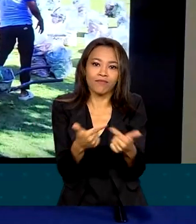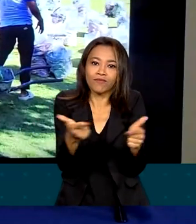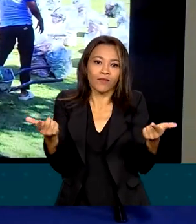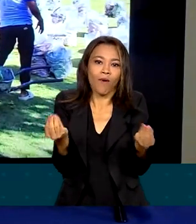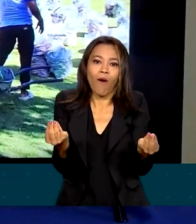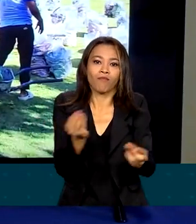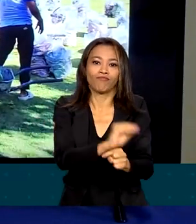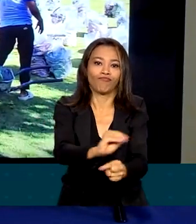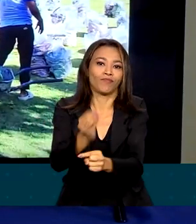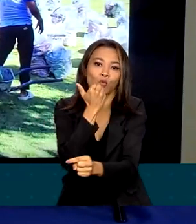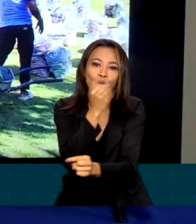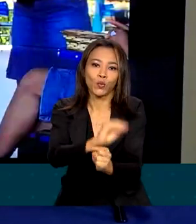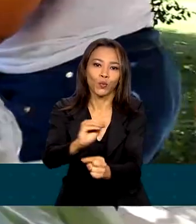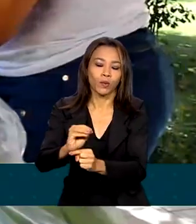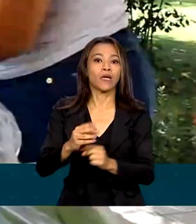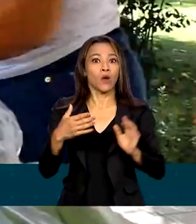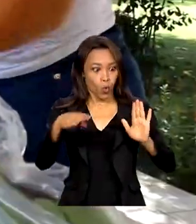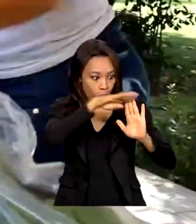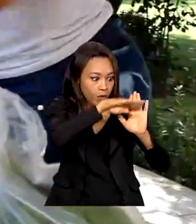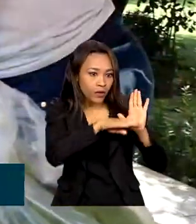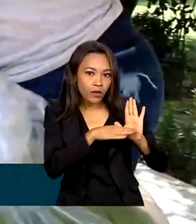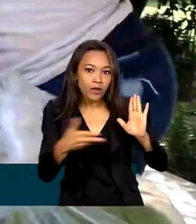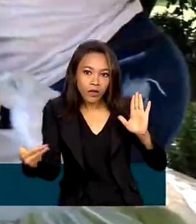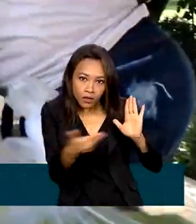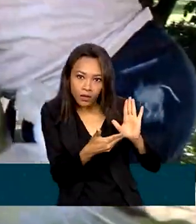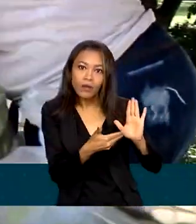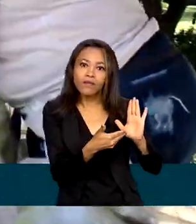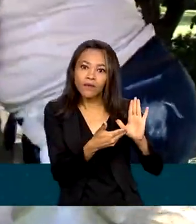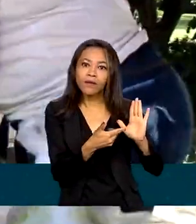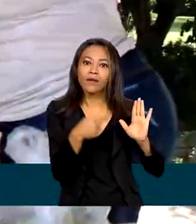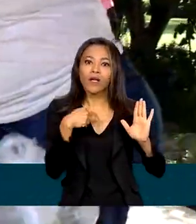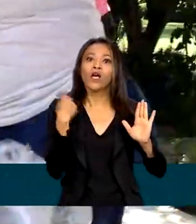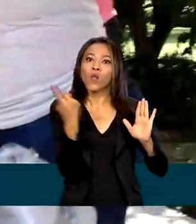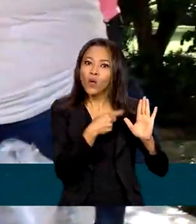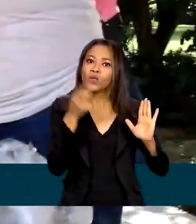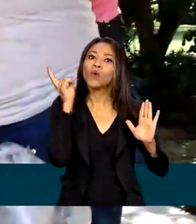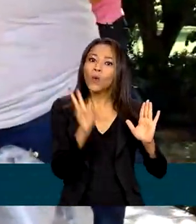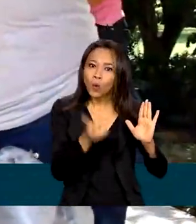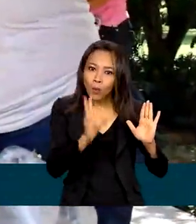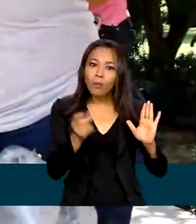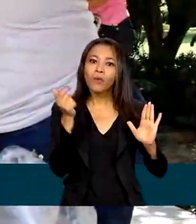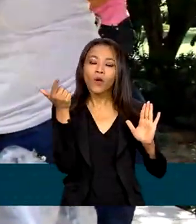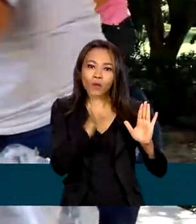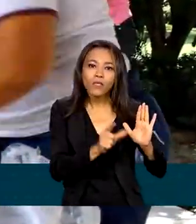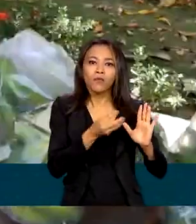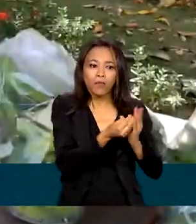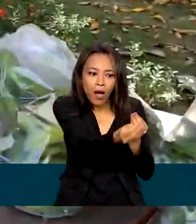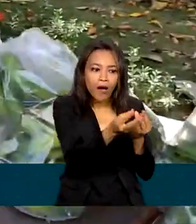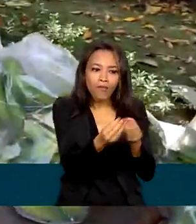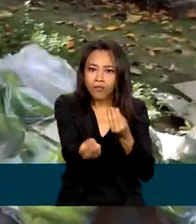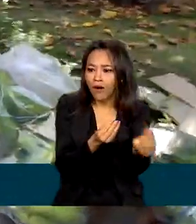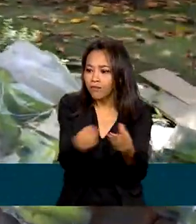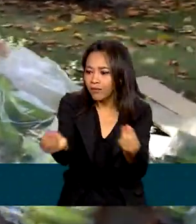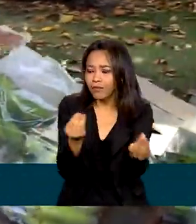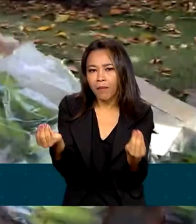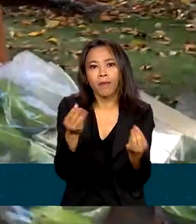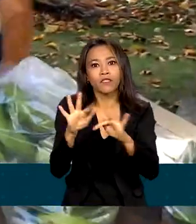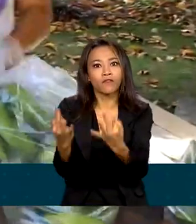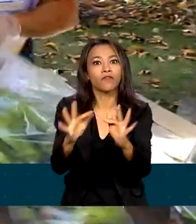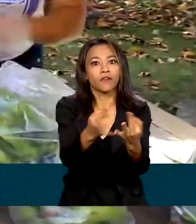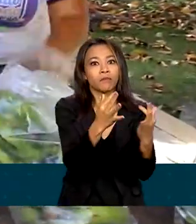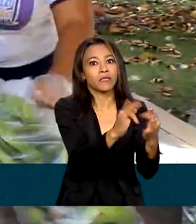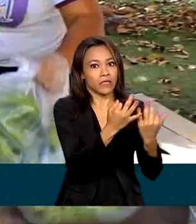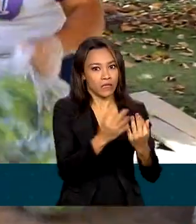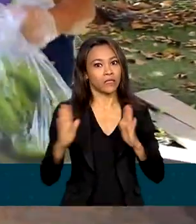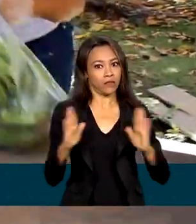Se não fosse o programa onde mantivemos a nutrição dessas crianças e familiares, o